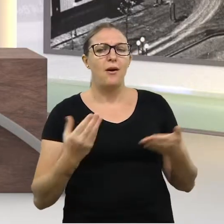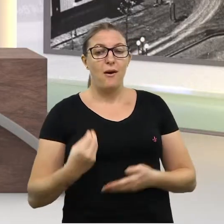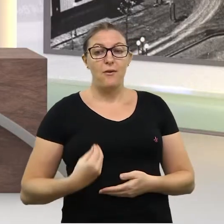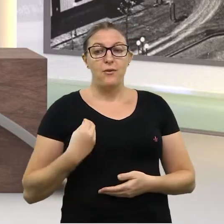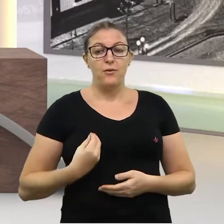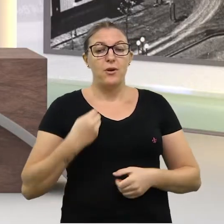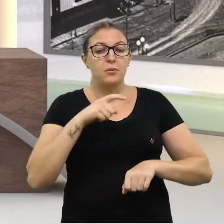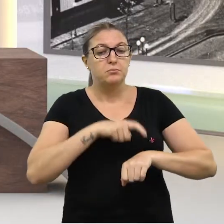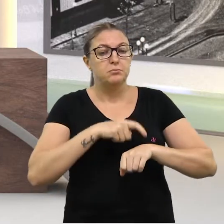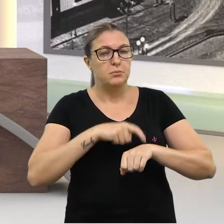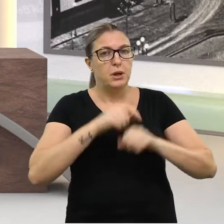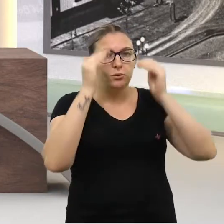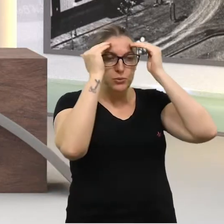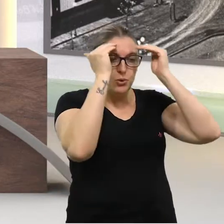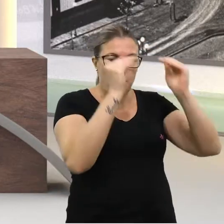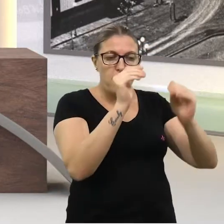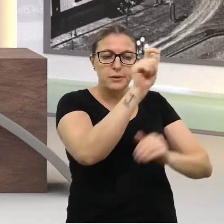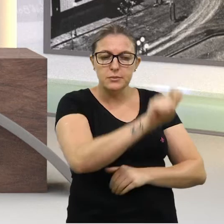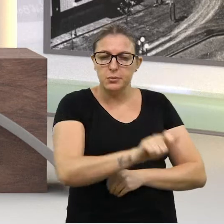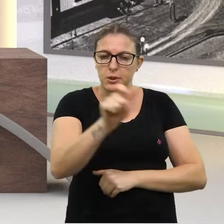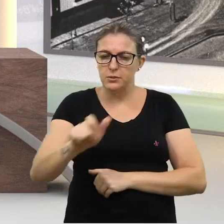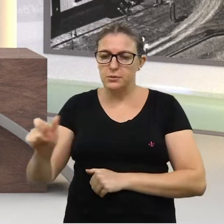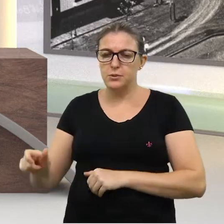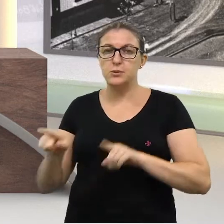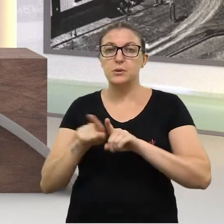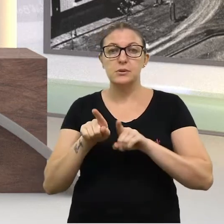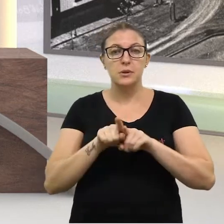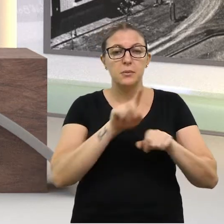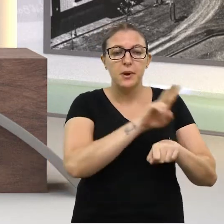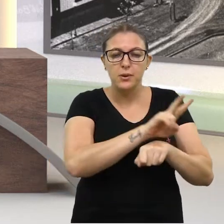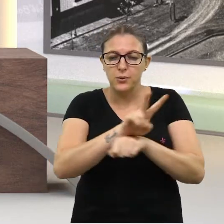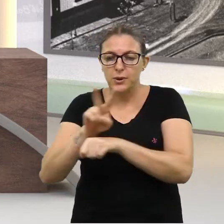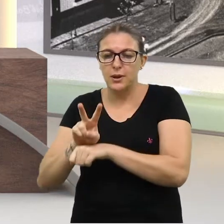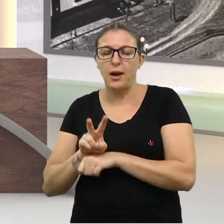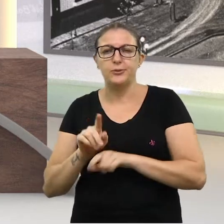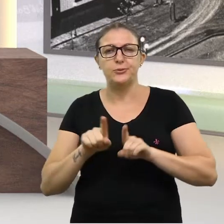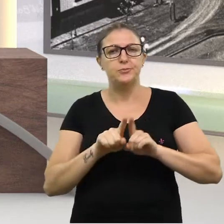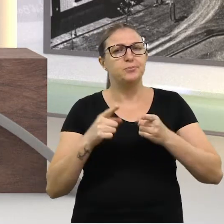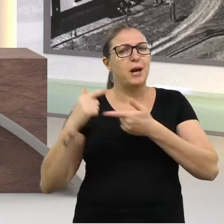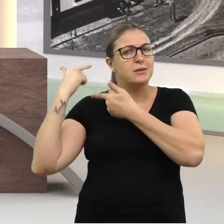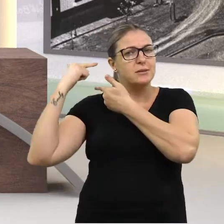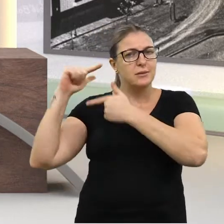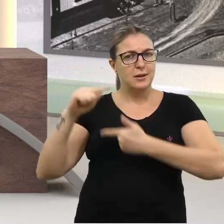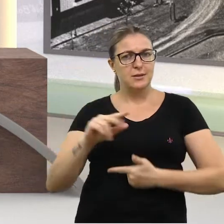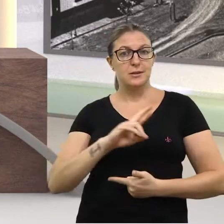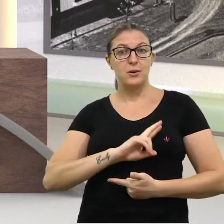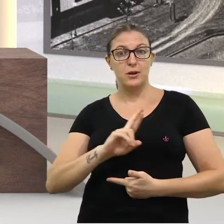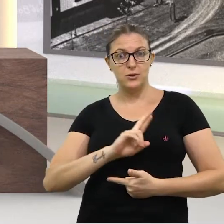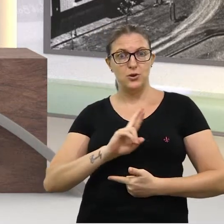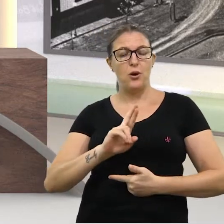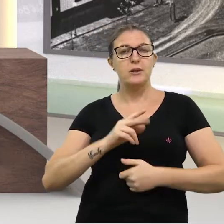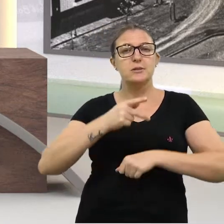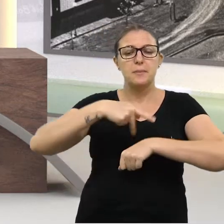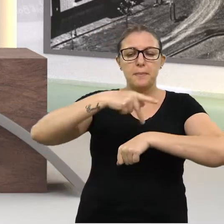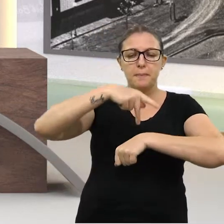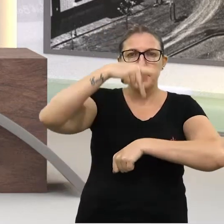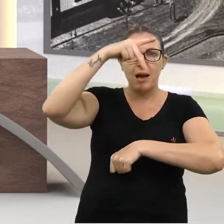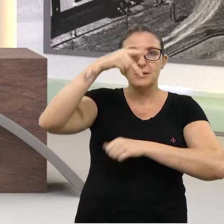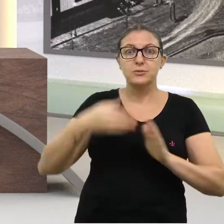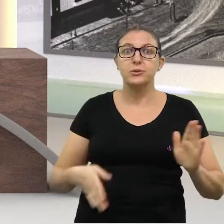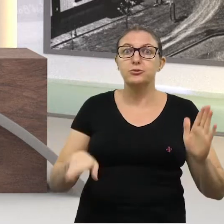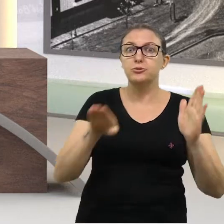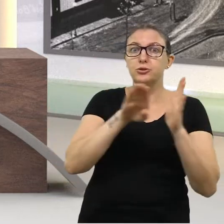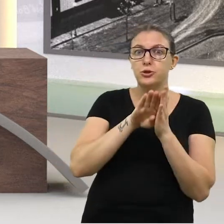Estamos vivendo um momento de respeito ao próximo e cuidados. Mas uma tradição religiosa, a Páscoa, está